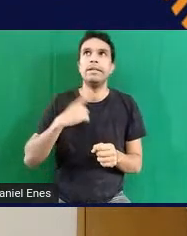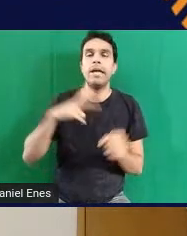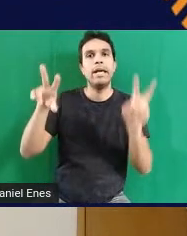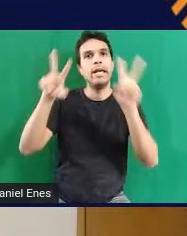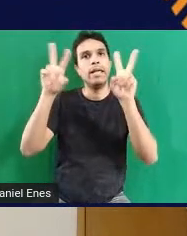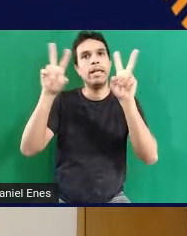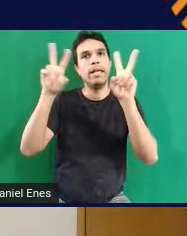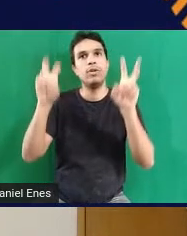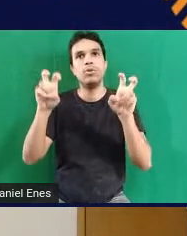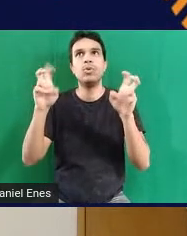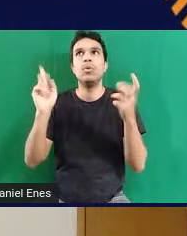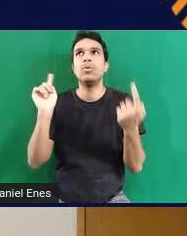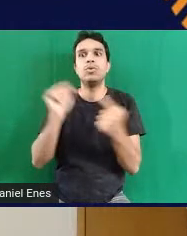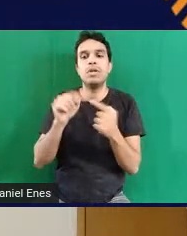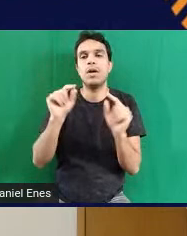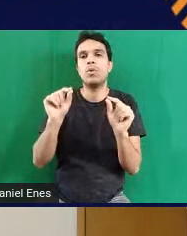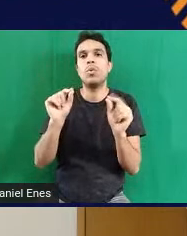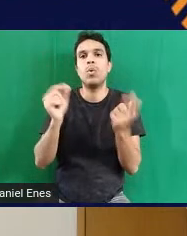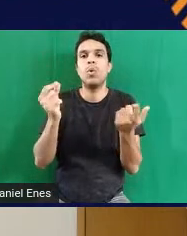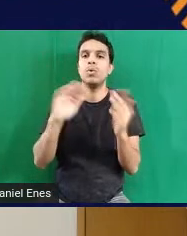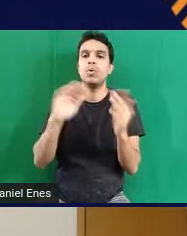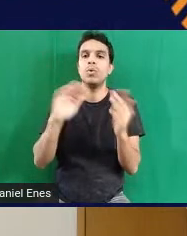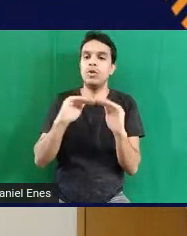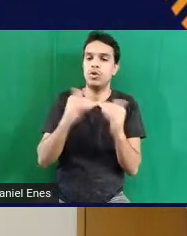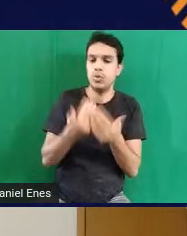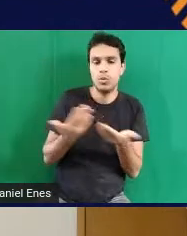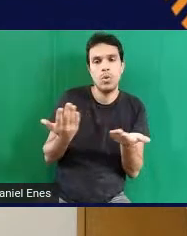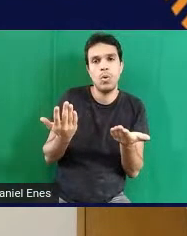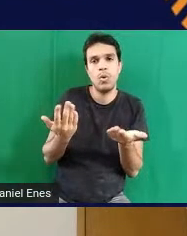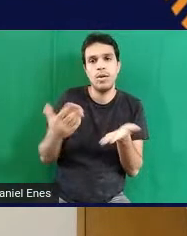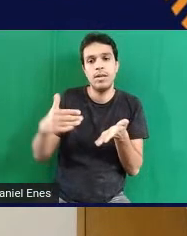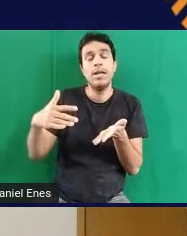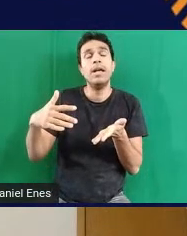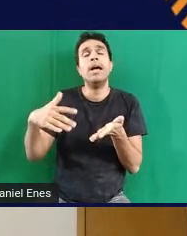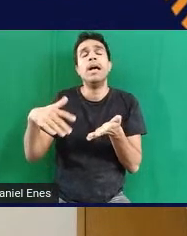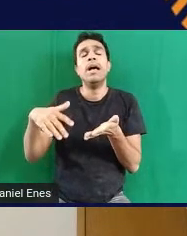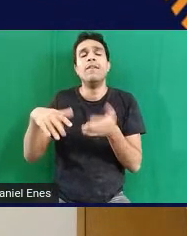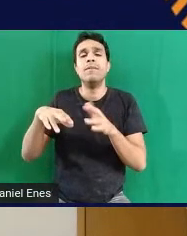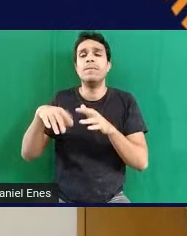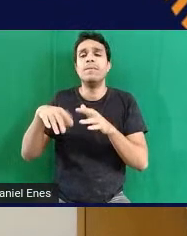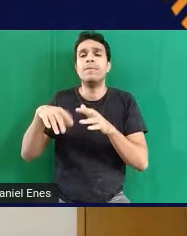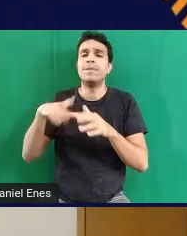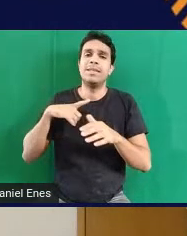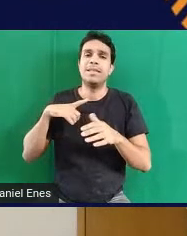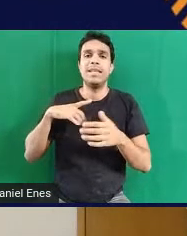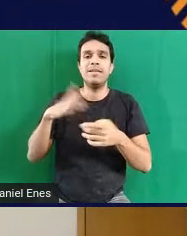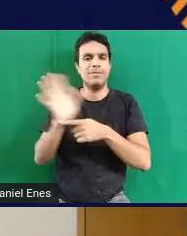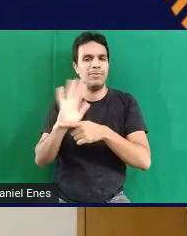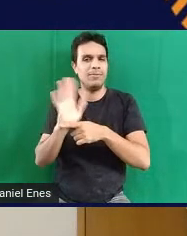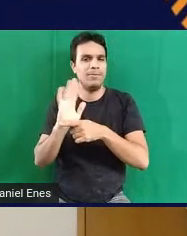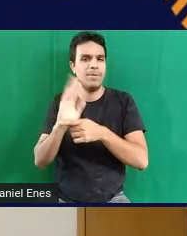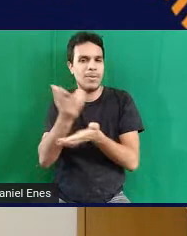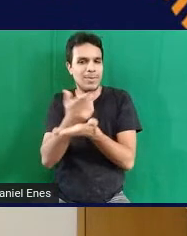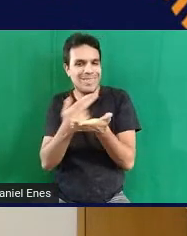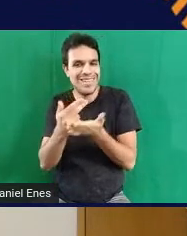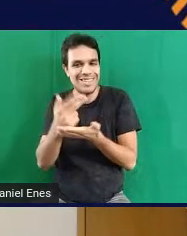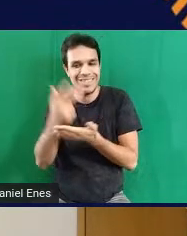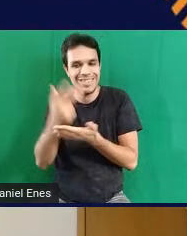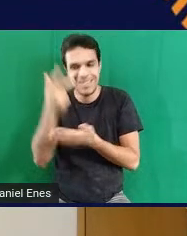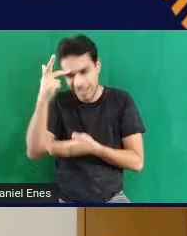relacionados à escola mesmo assuntos educacionais tem desenho animado para criança, né? Tem